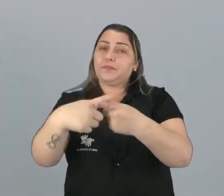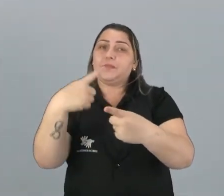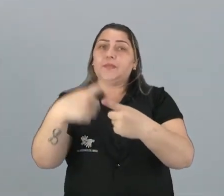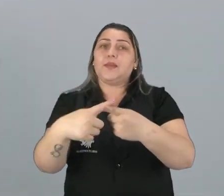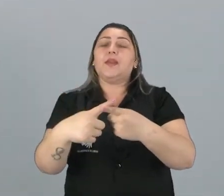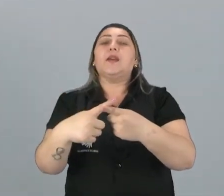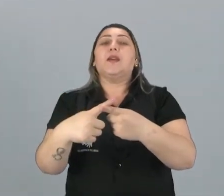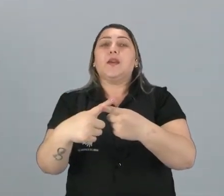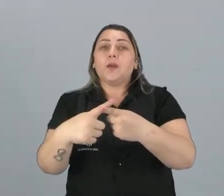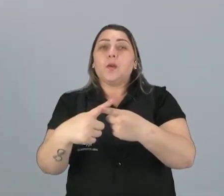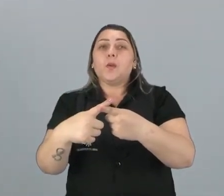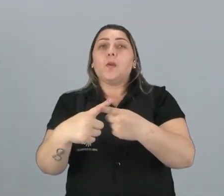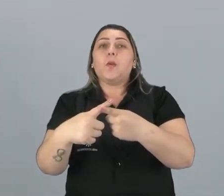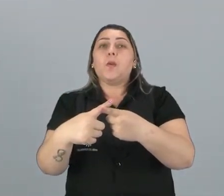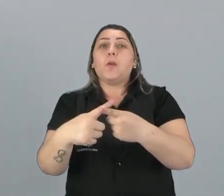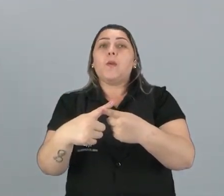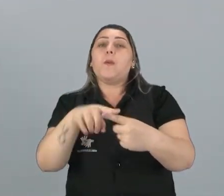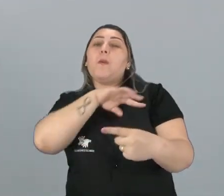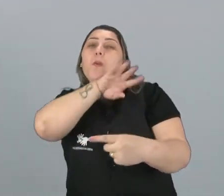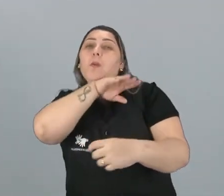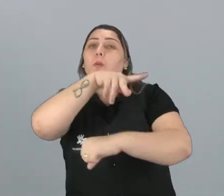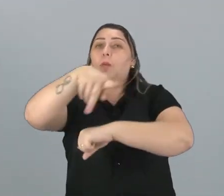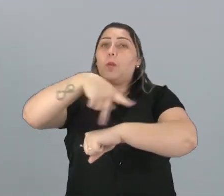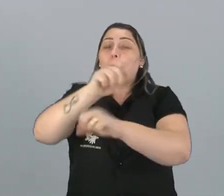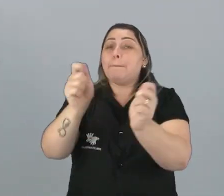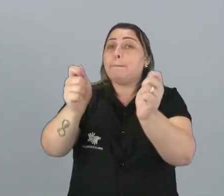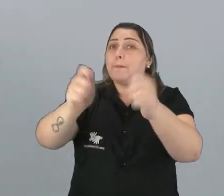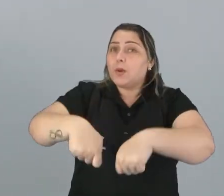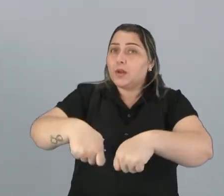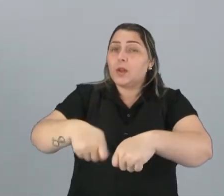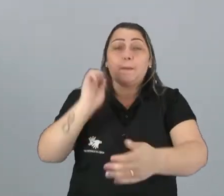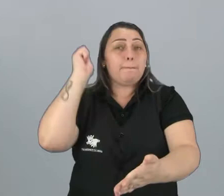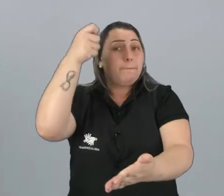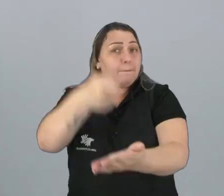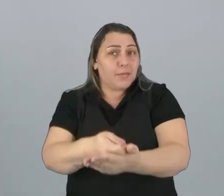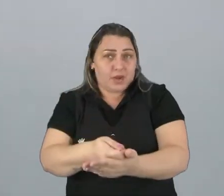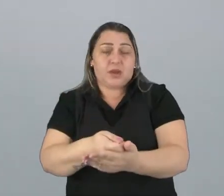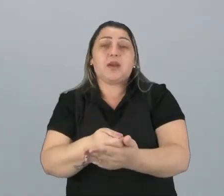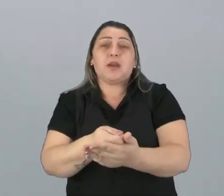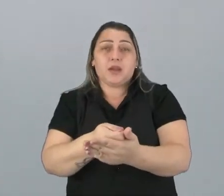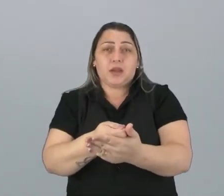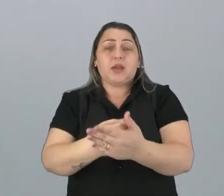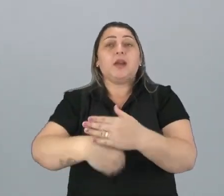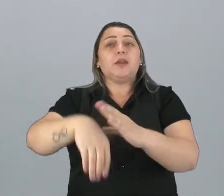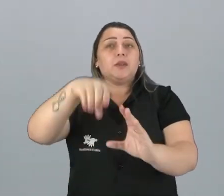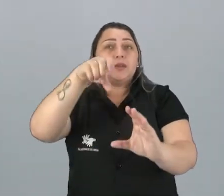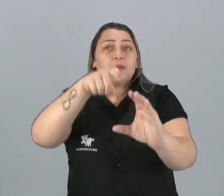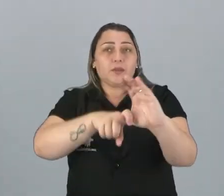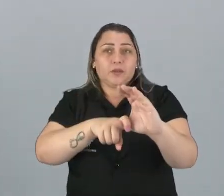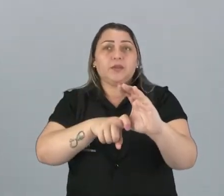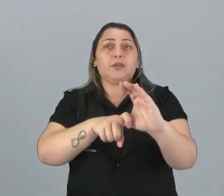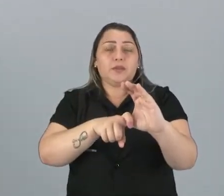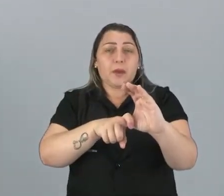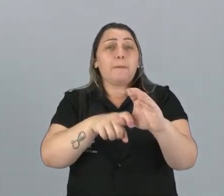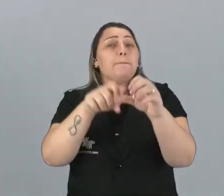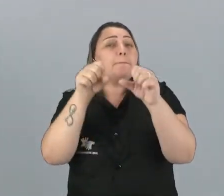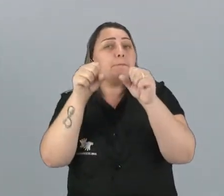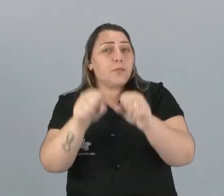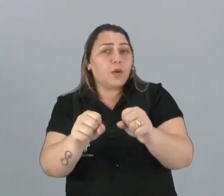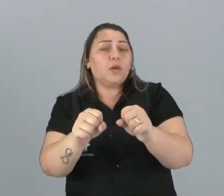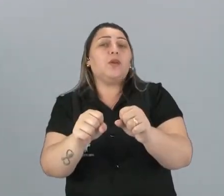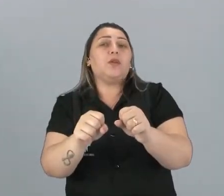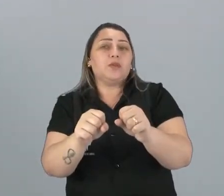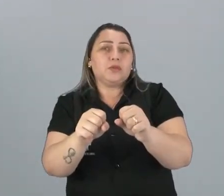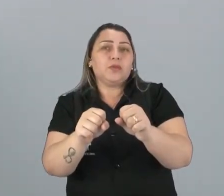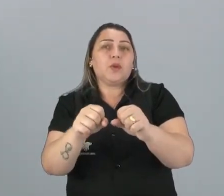mal-estar de um país, a possibilidade dele não pagar suas contas com o sistema financeiro, pode levar a